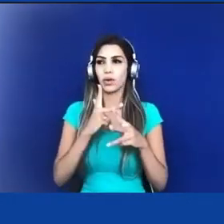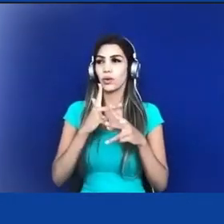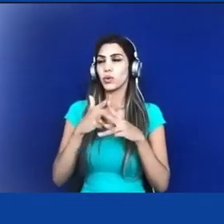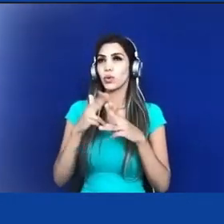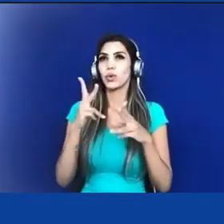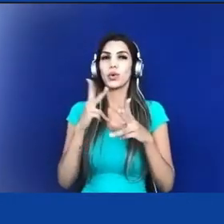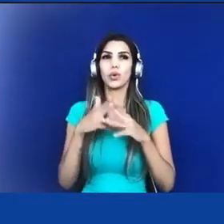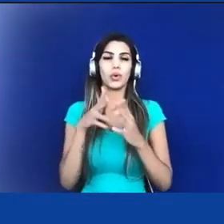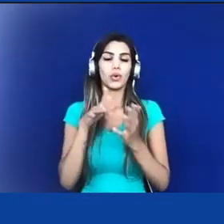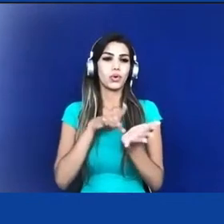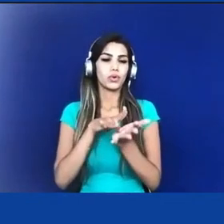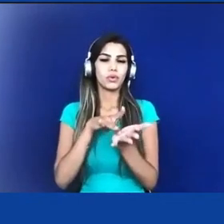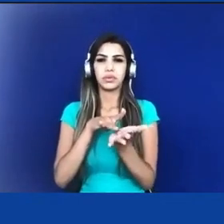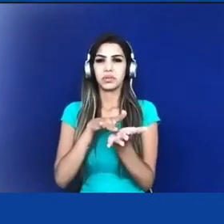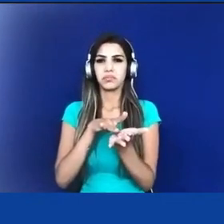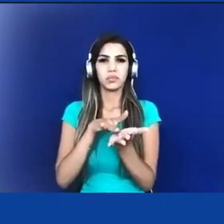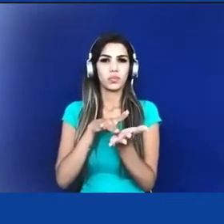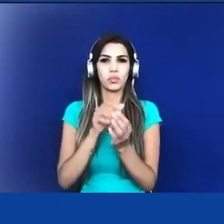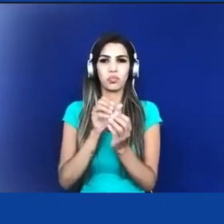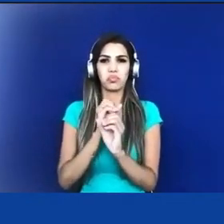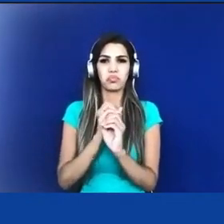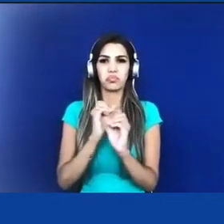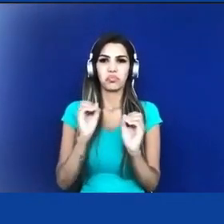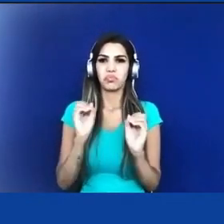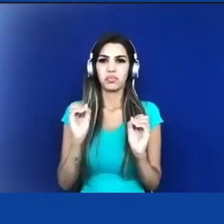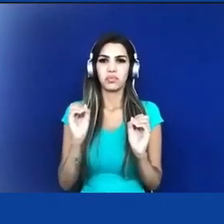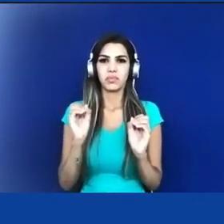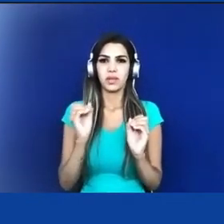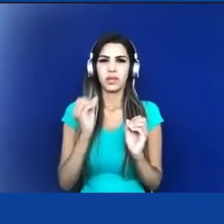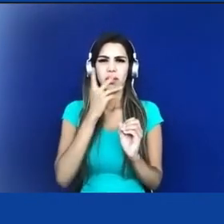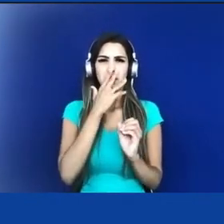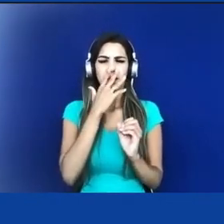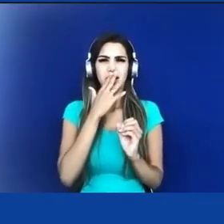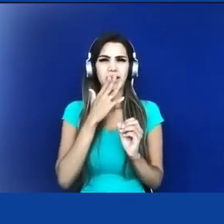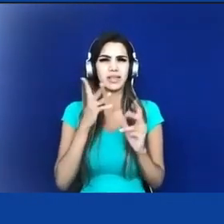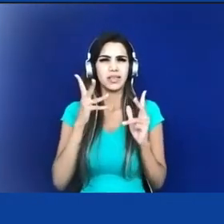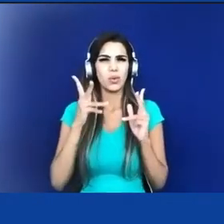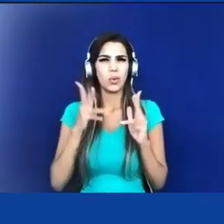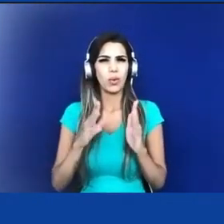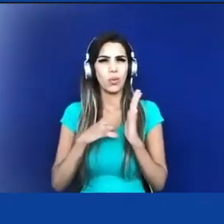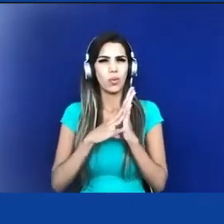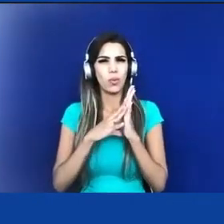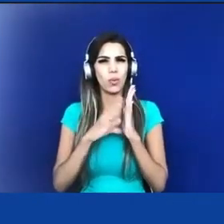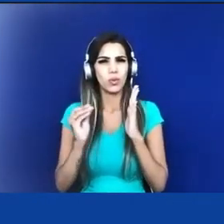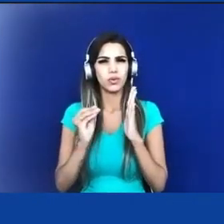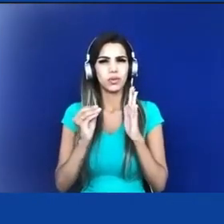de um modelo de guerra explícito do que de